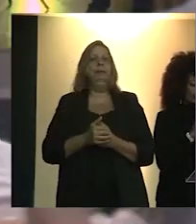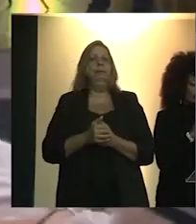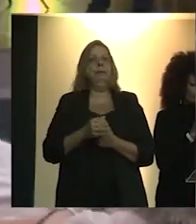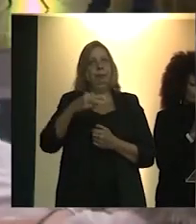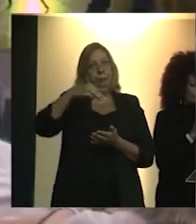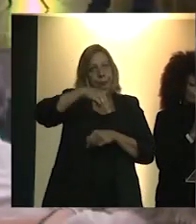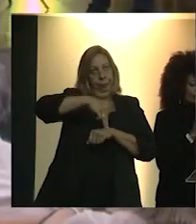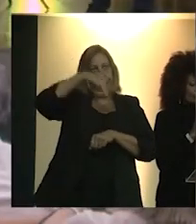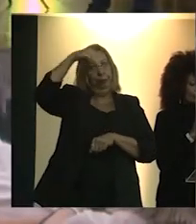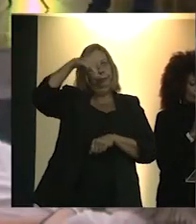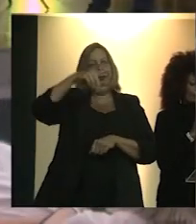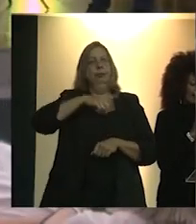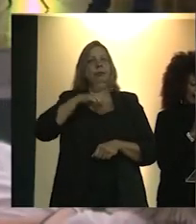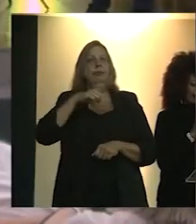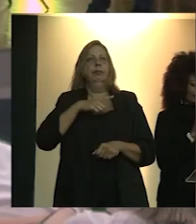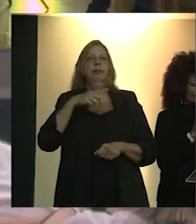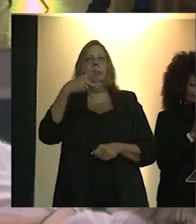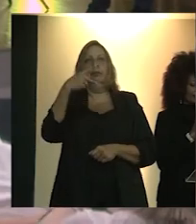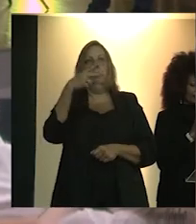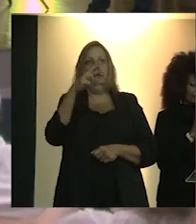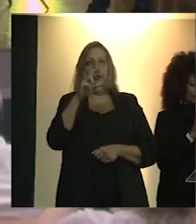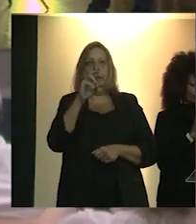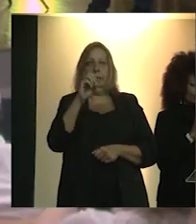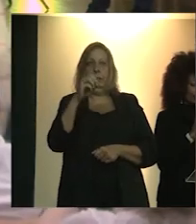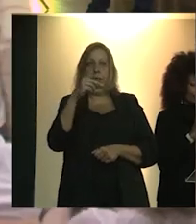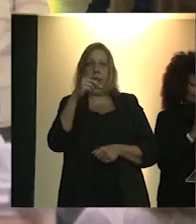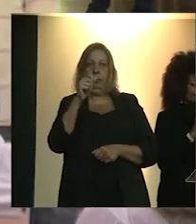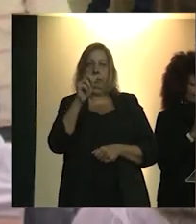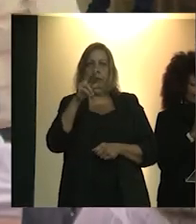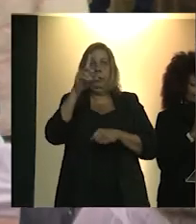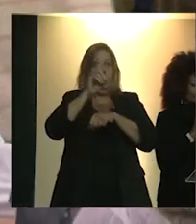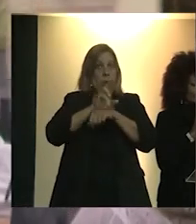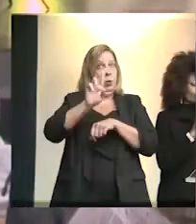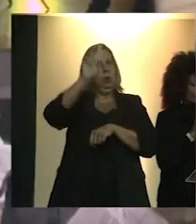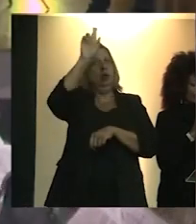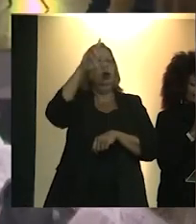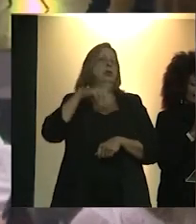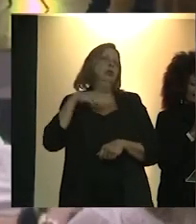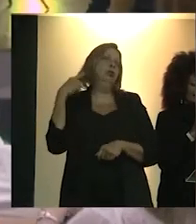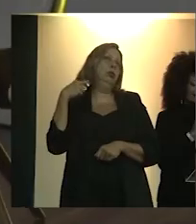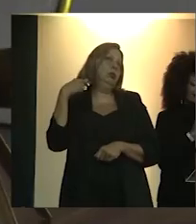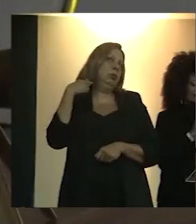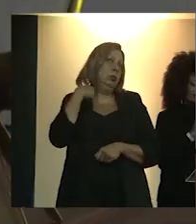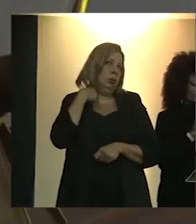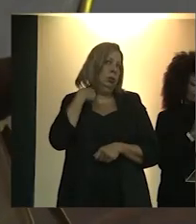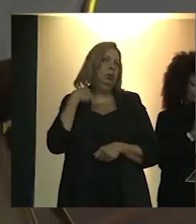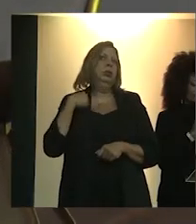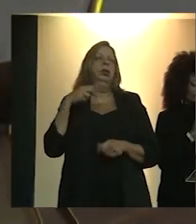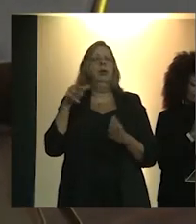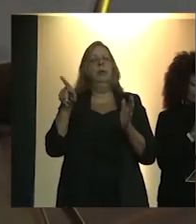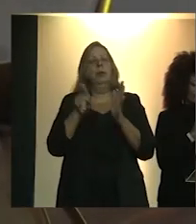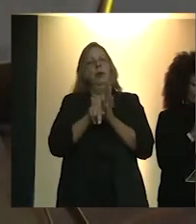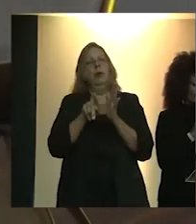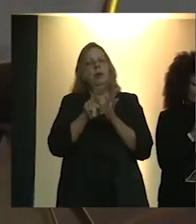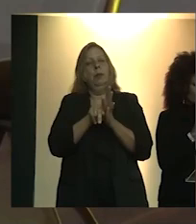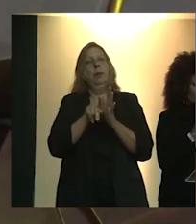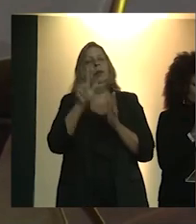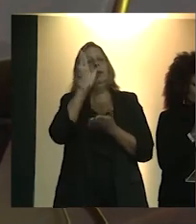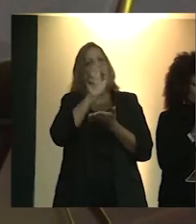mestre pelo PROPAR, doutor em Direito pela Universidade de Caxias do Sul,